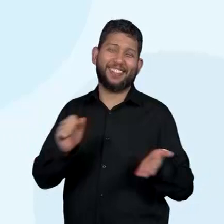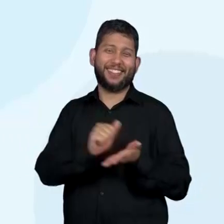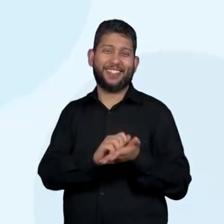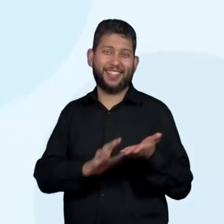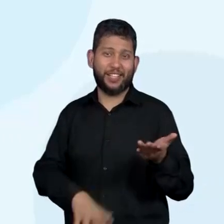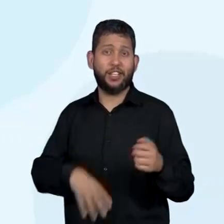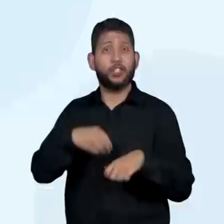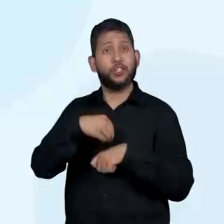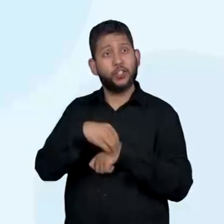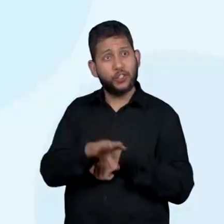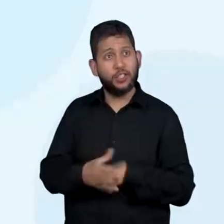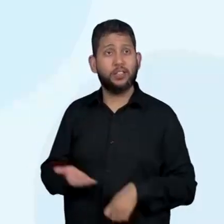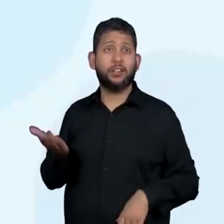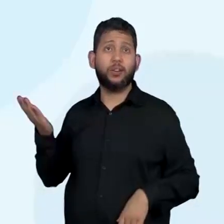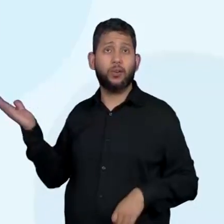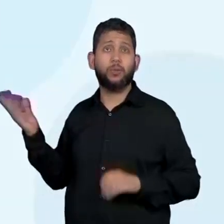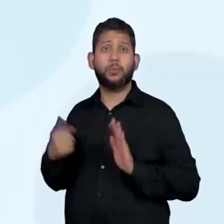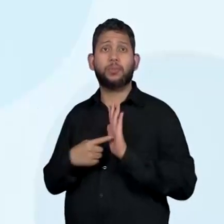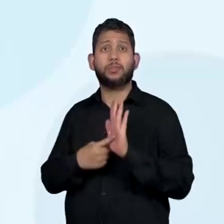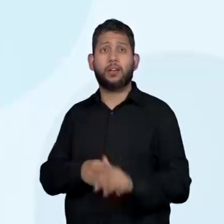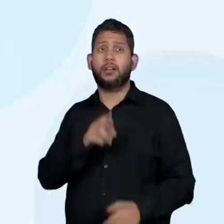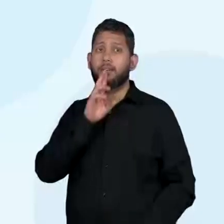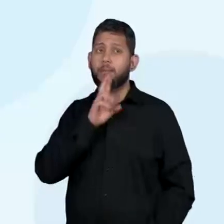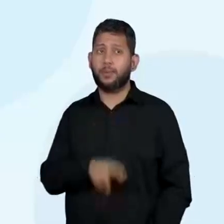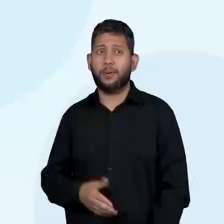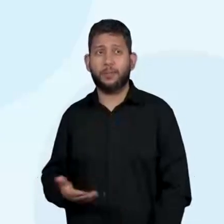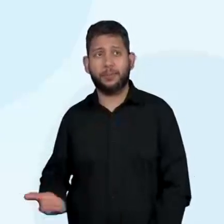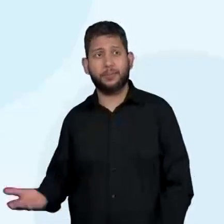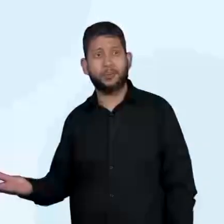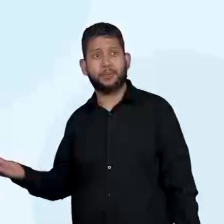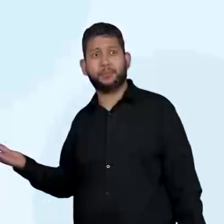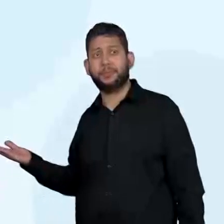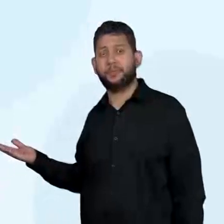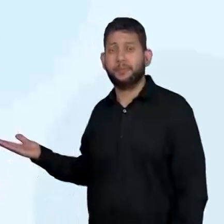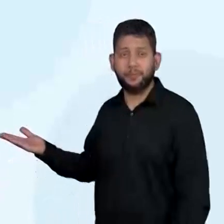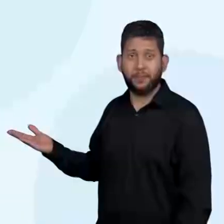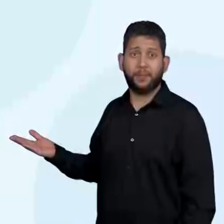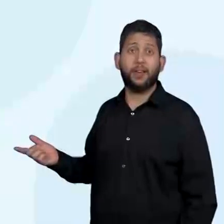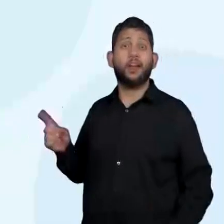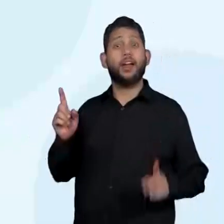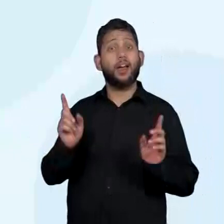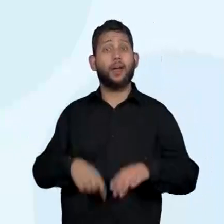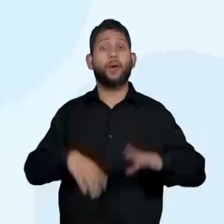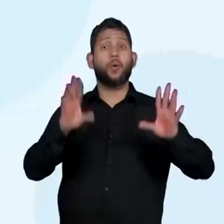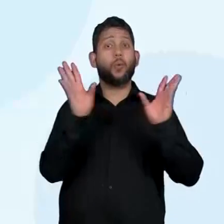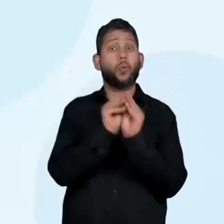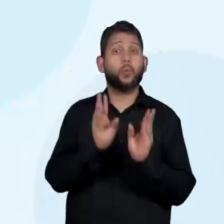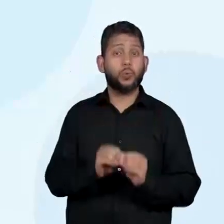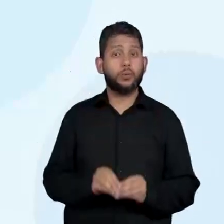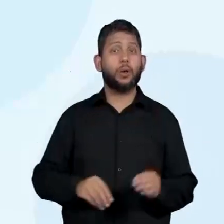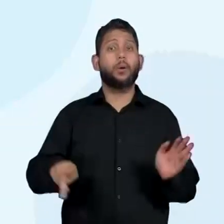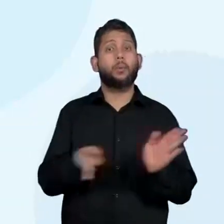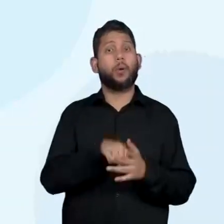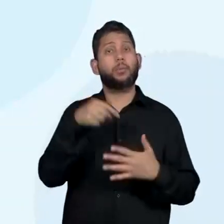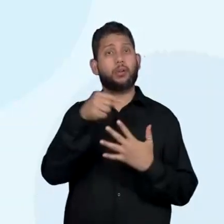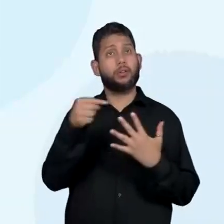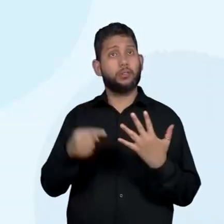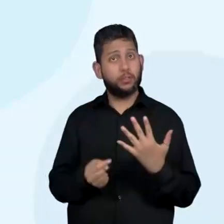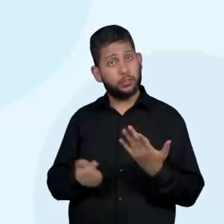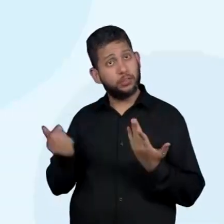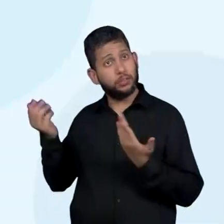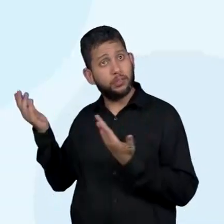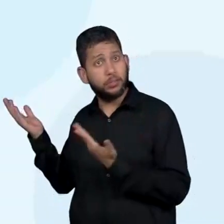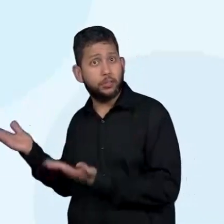respostinhas para os nossos amigos, professores. Tem a conclusão das características estudadas. E,